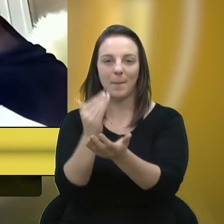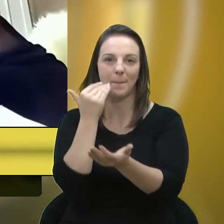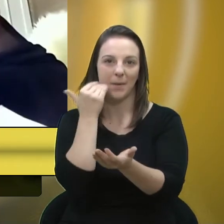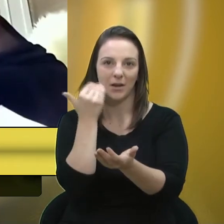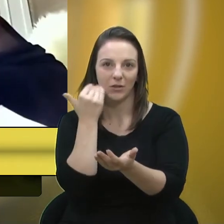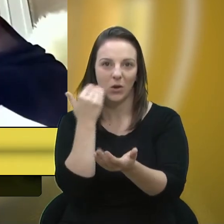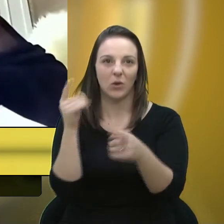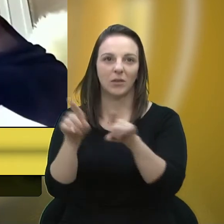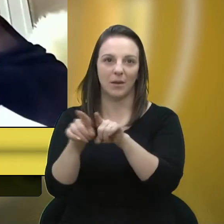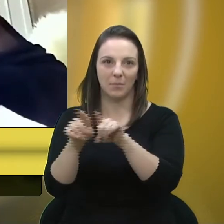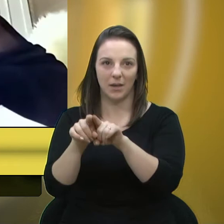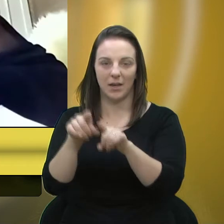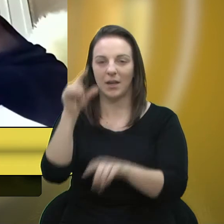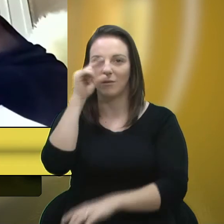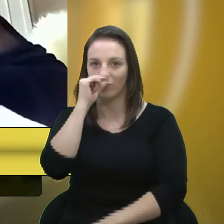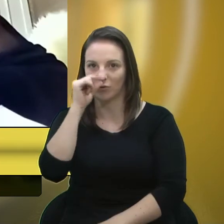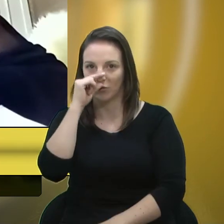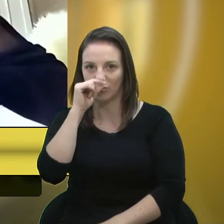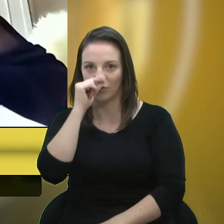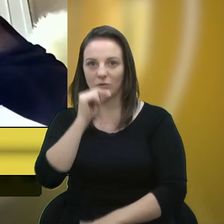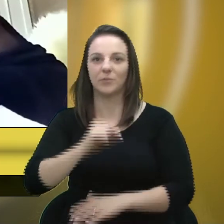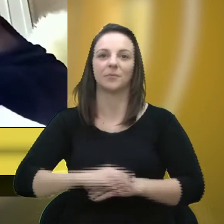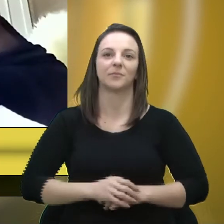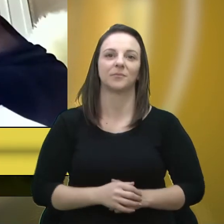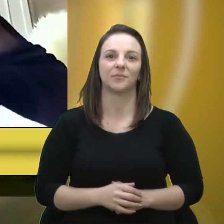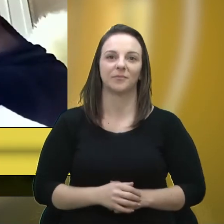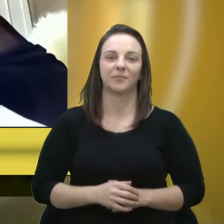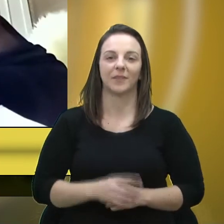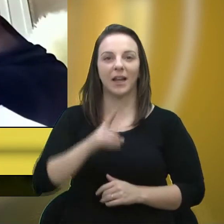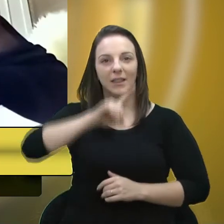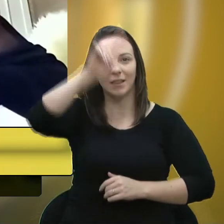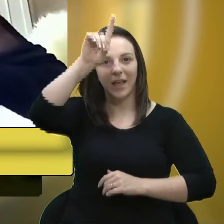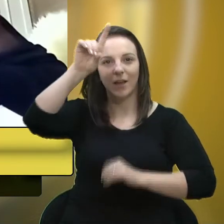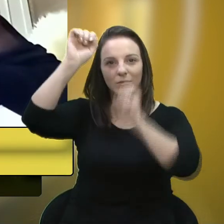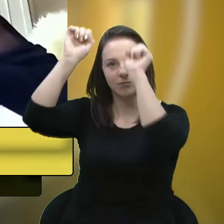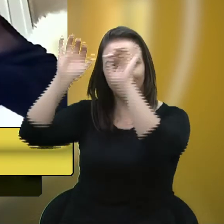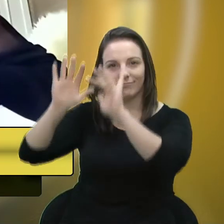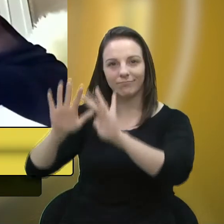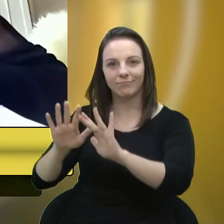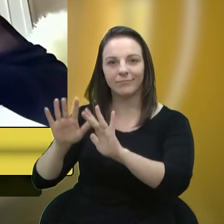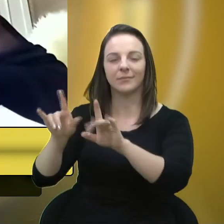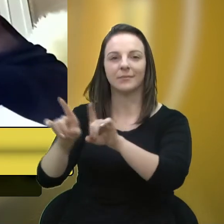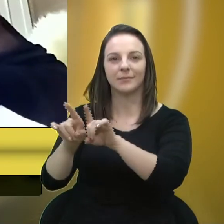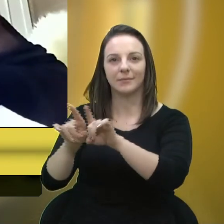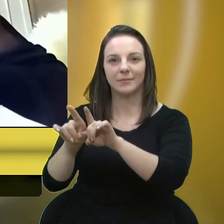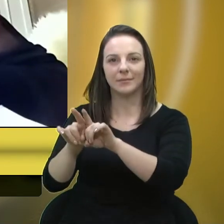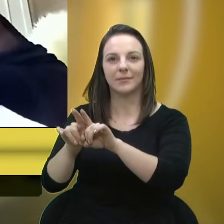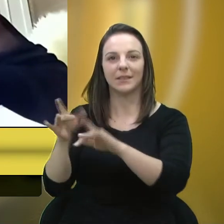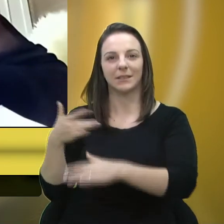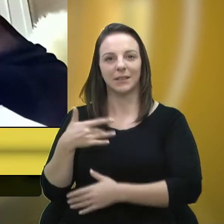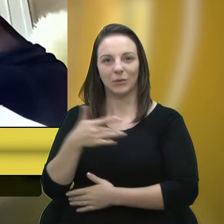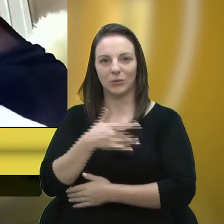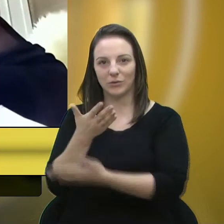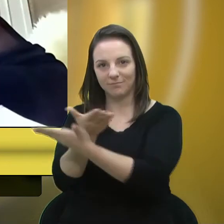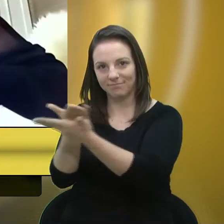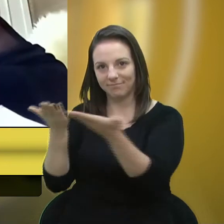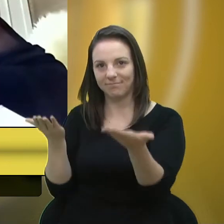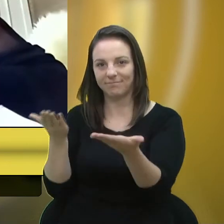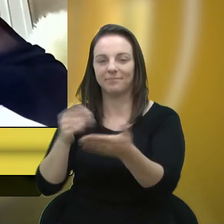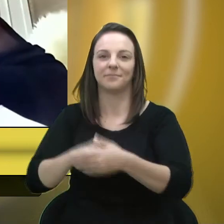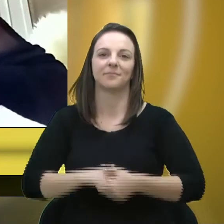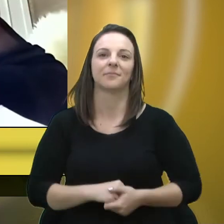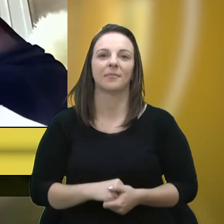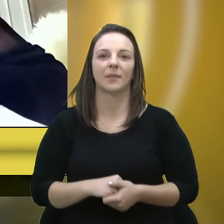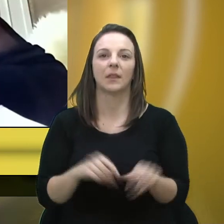também ao vereador Sandro Fantinel, que Deus dê muita saúde e muitas bênçãos. Mas queria